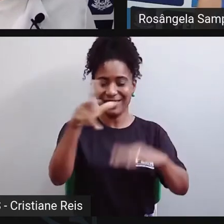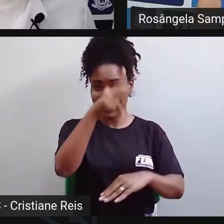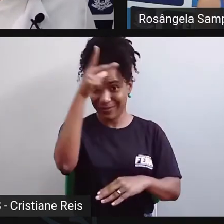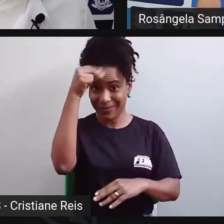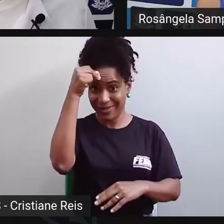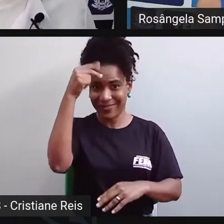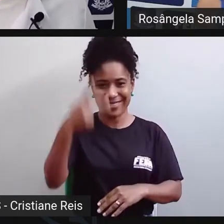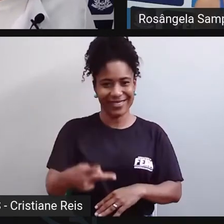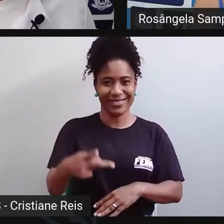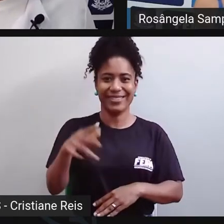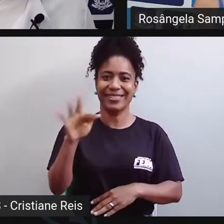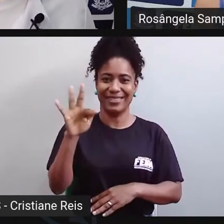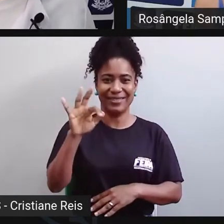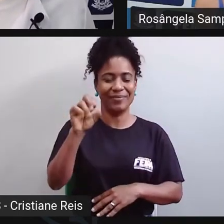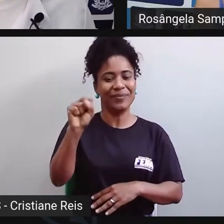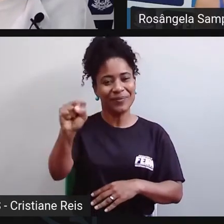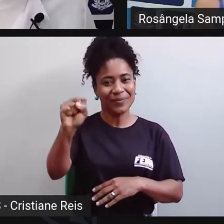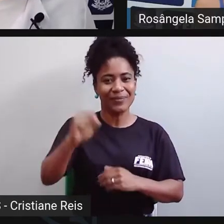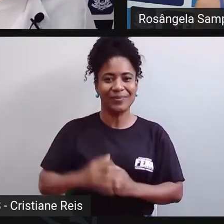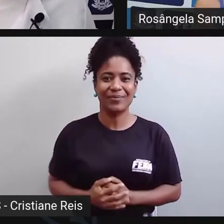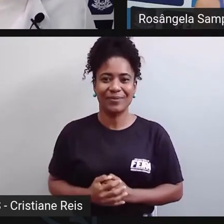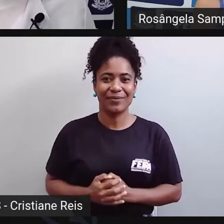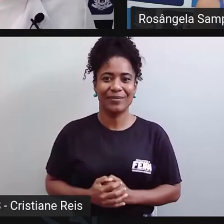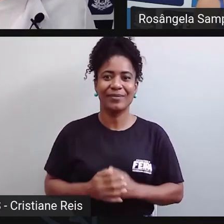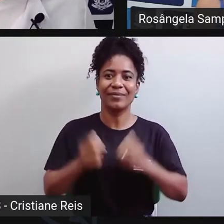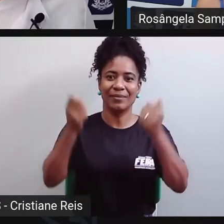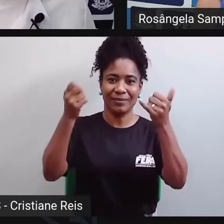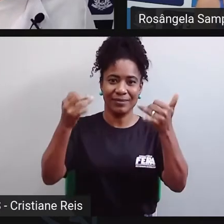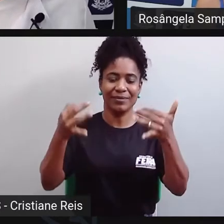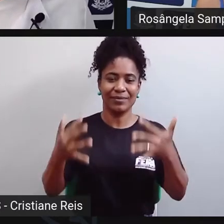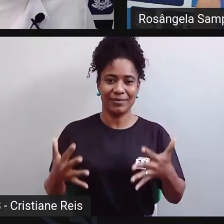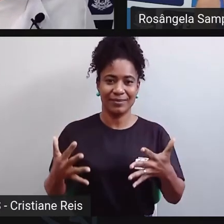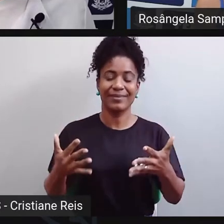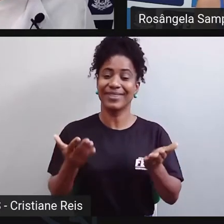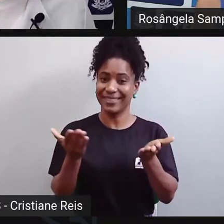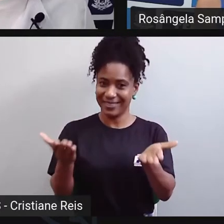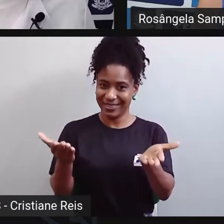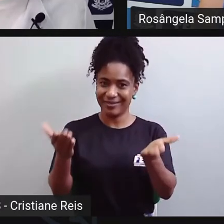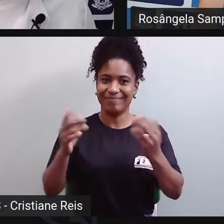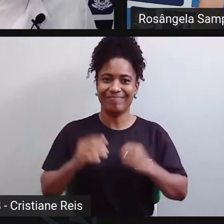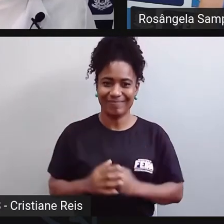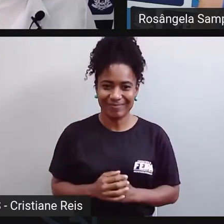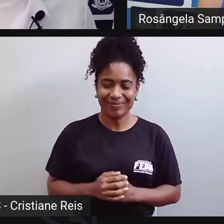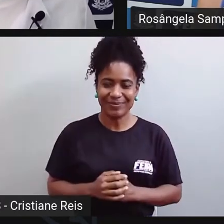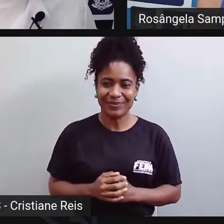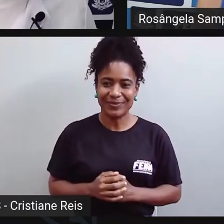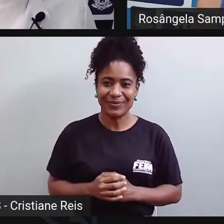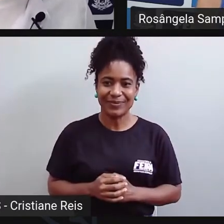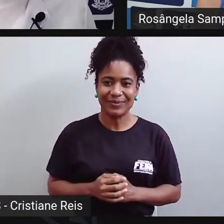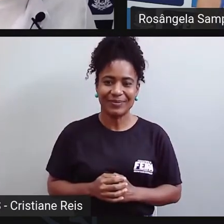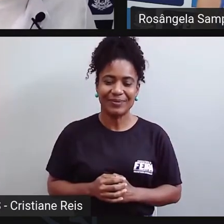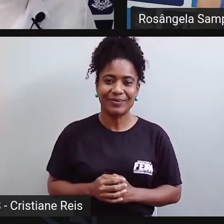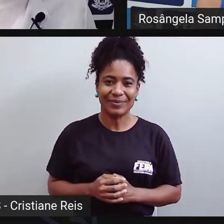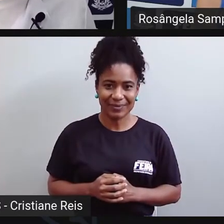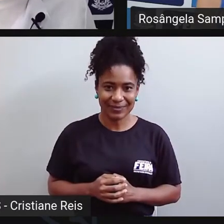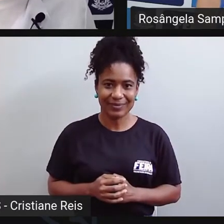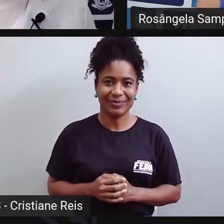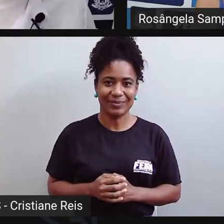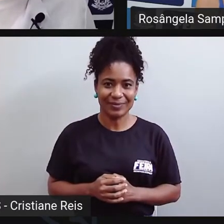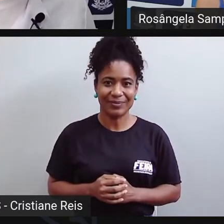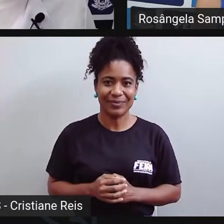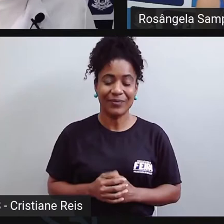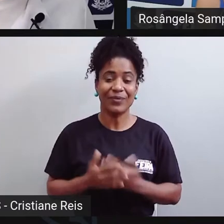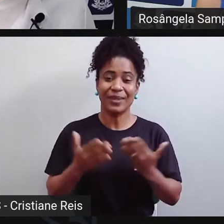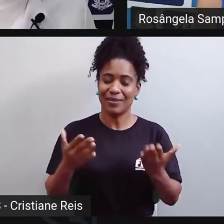Prefeitura de Feira de Santana, que fala sobre esse projeto. É um prazer poder